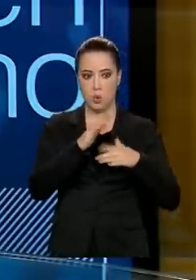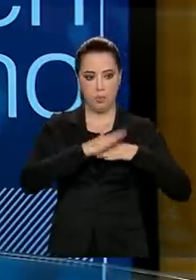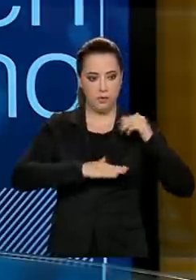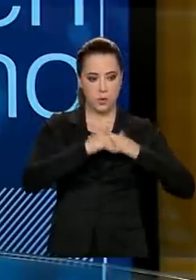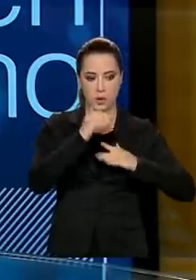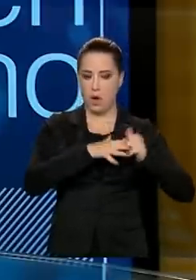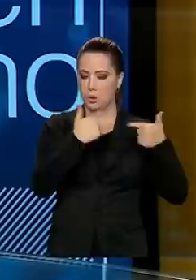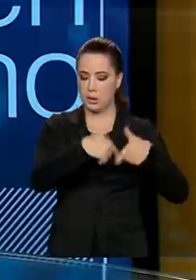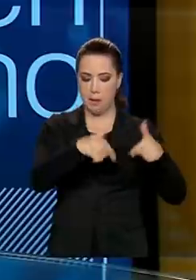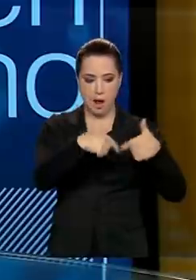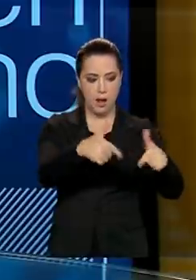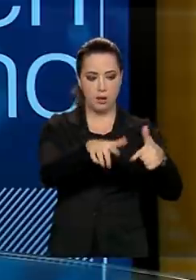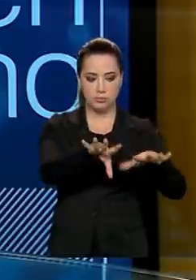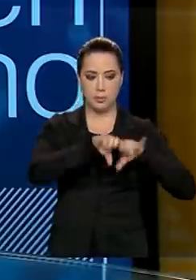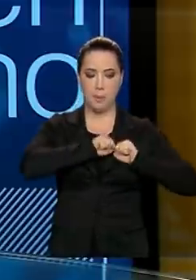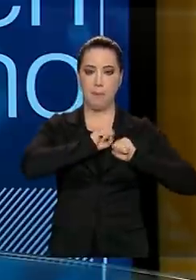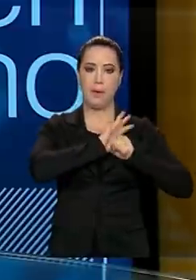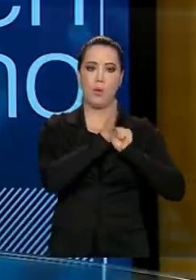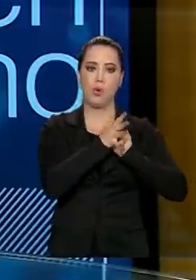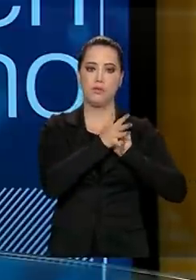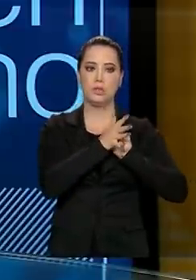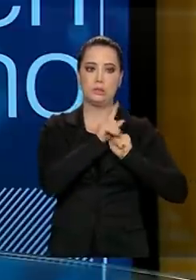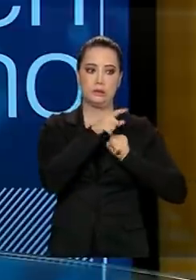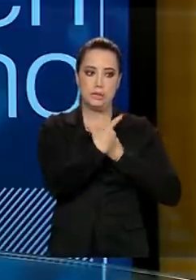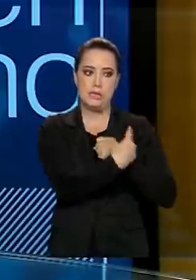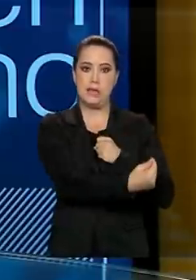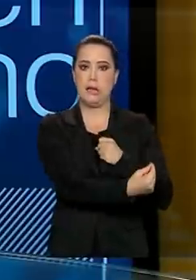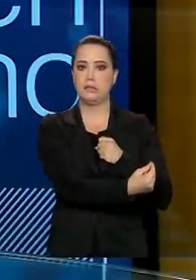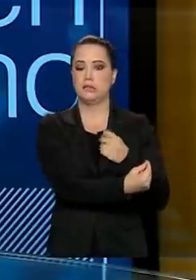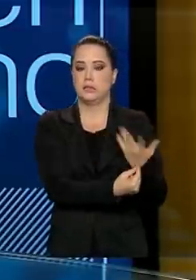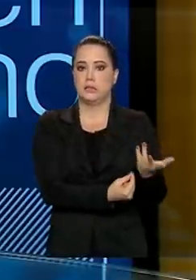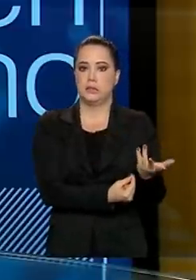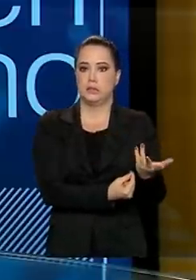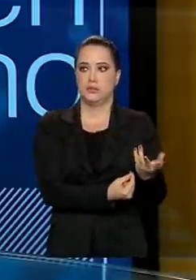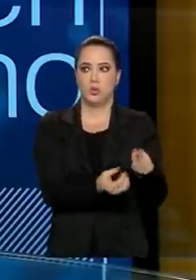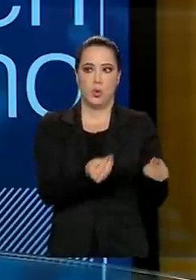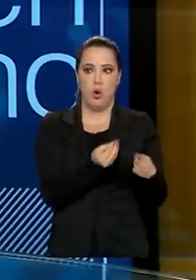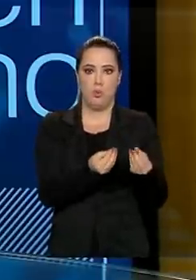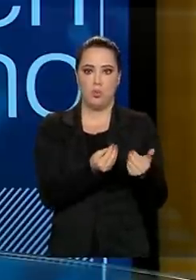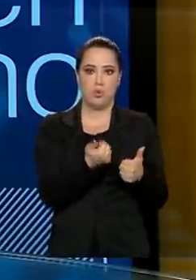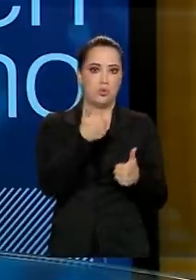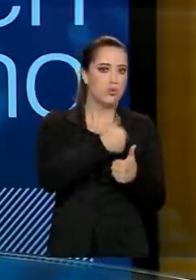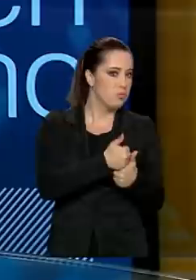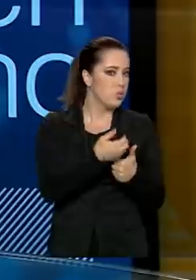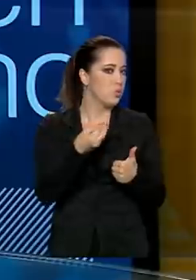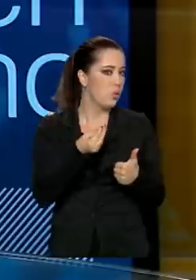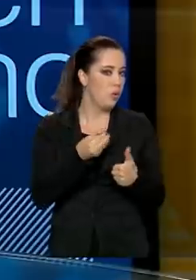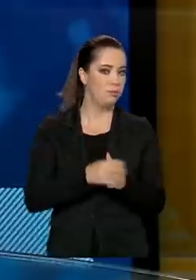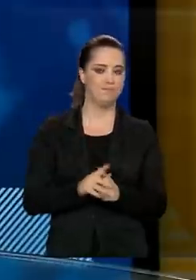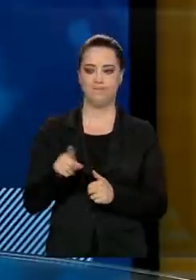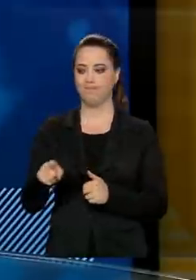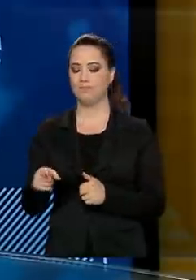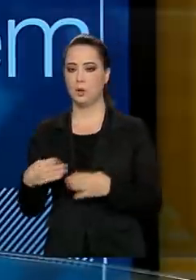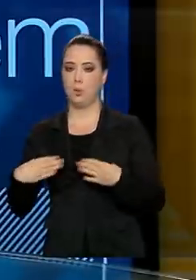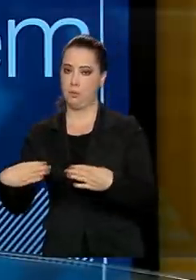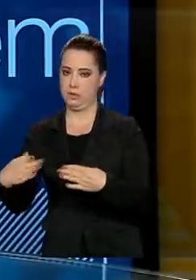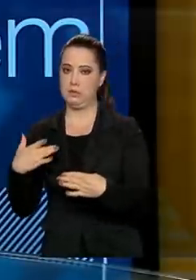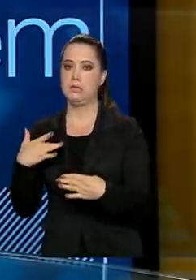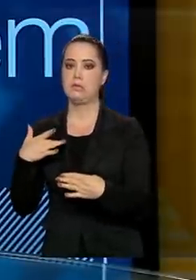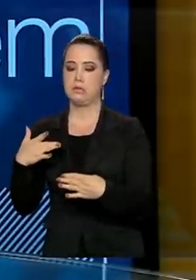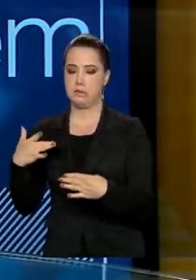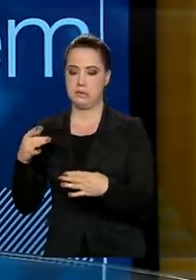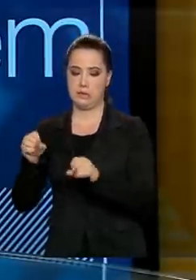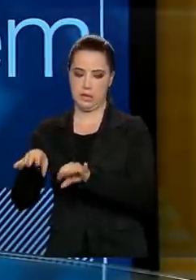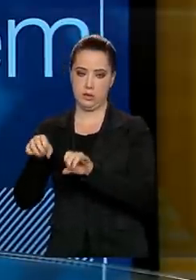doença, eles sairiam e nós teríamos baixa. Então, a ideia foi formar um contingente de profissionais para